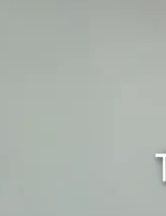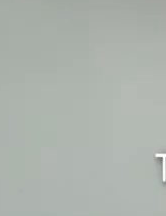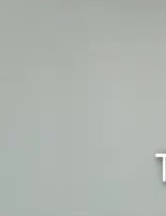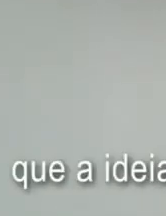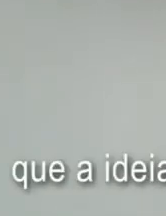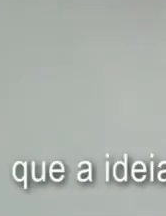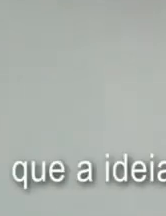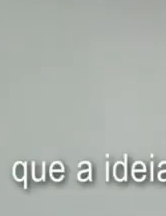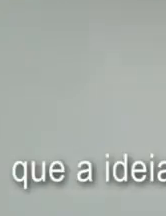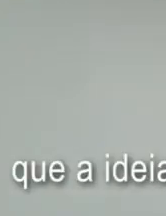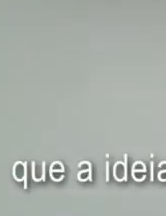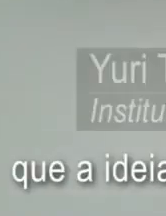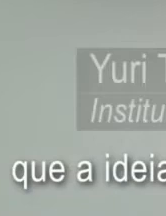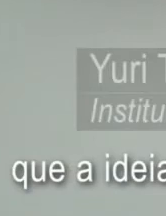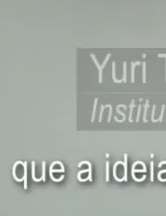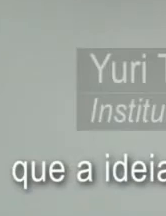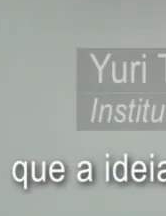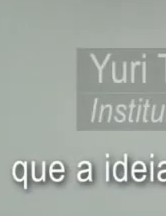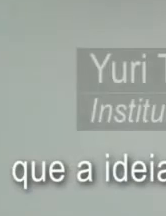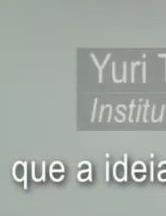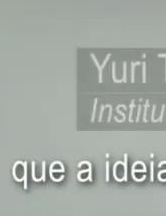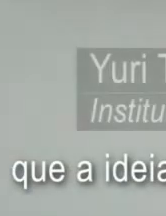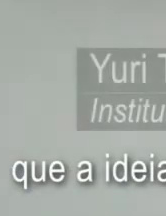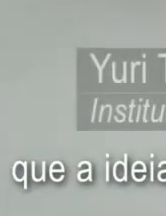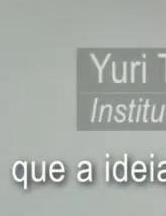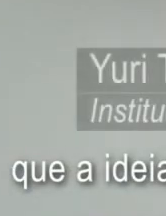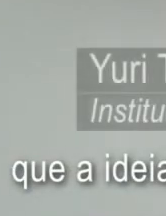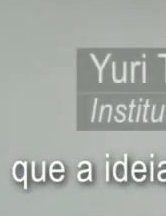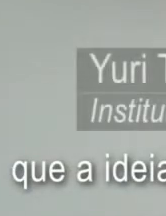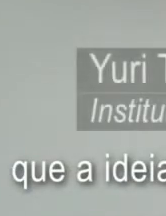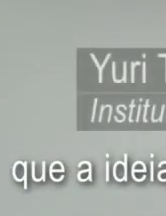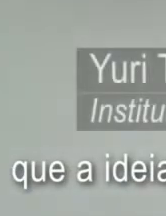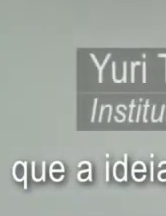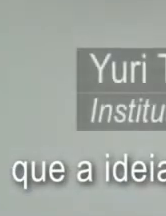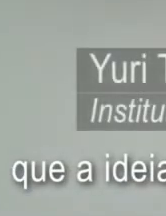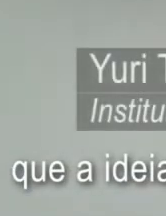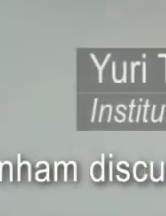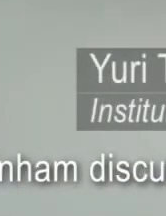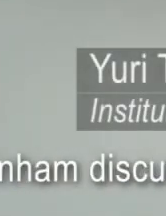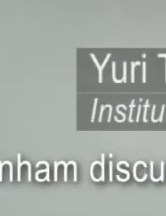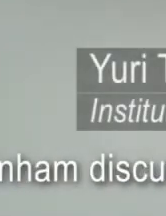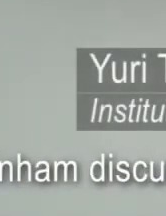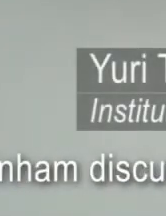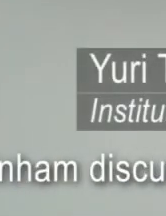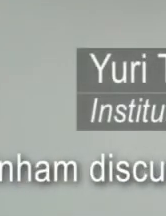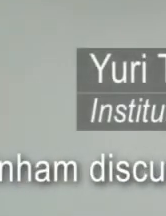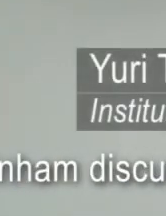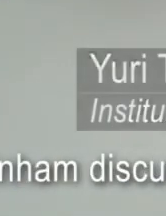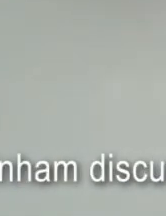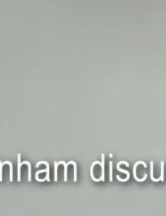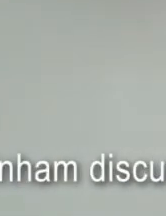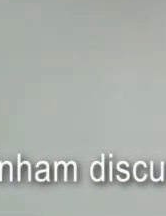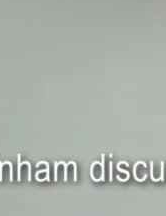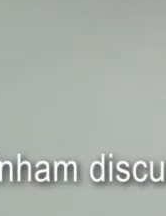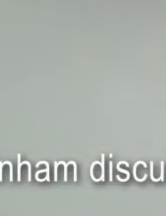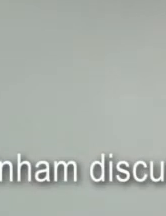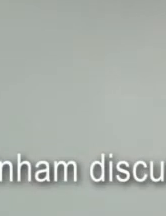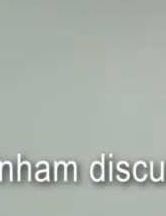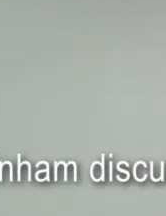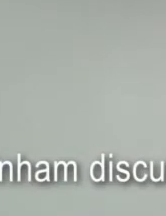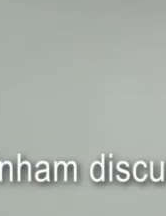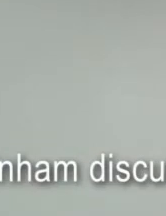da Democracia, que a ideia era justamente pôr em prática e protagonizar tudo que os jovens tinham discutido, aprendido e